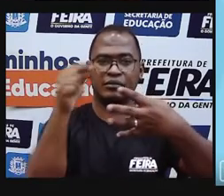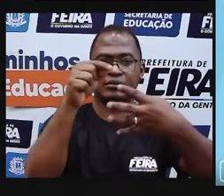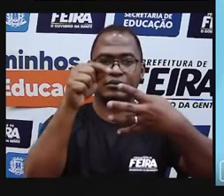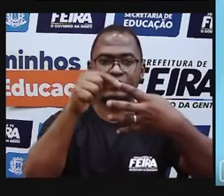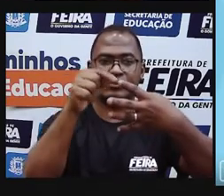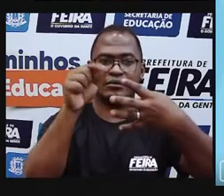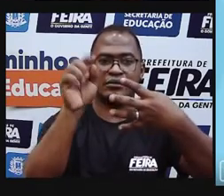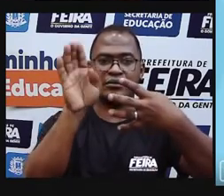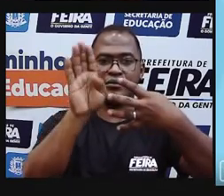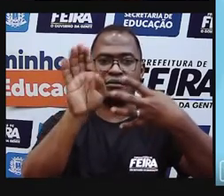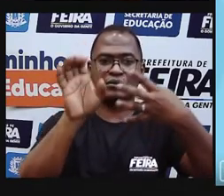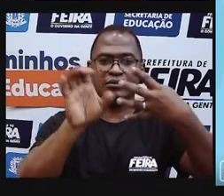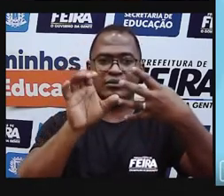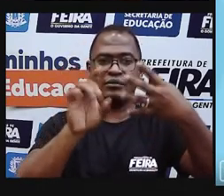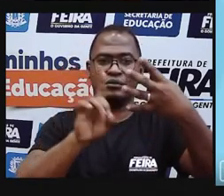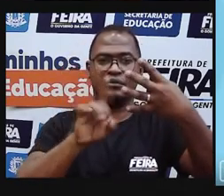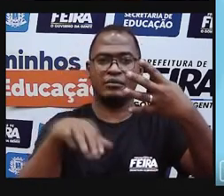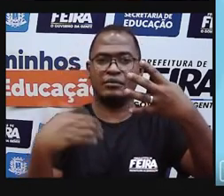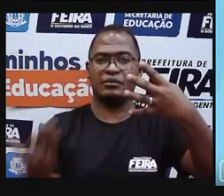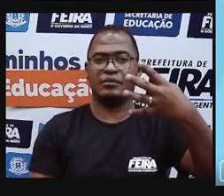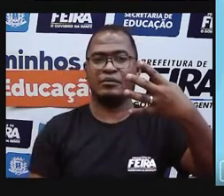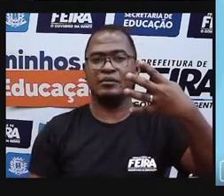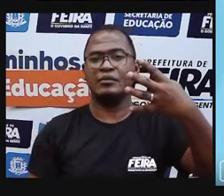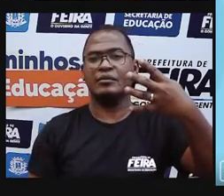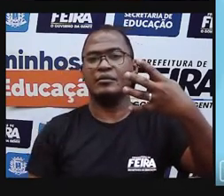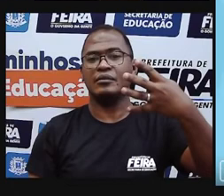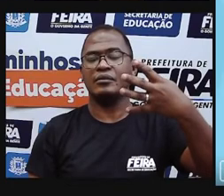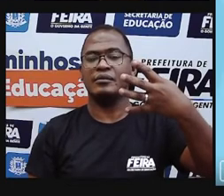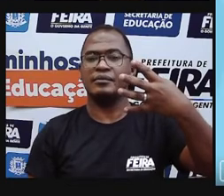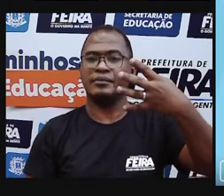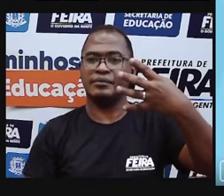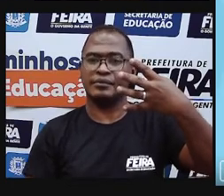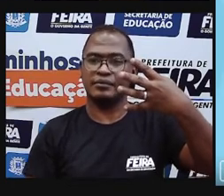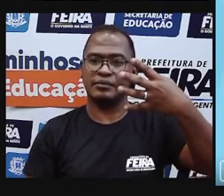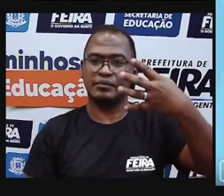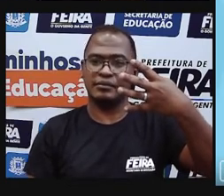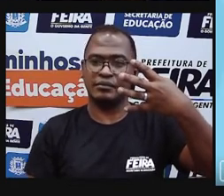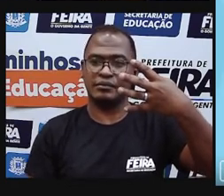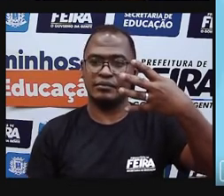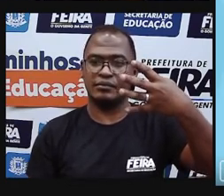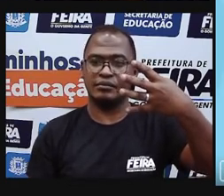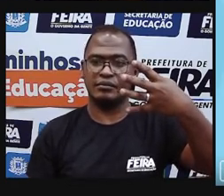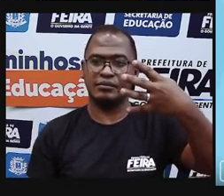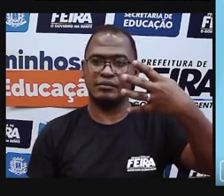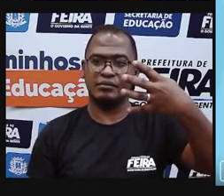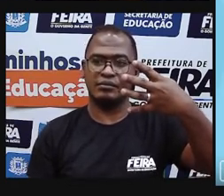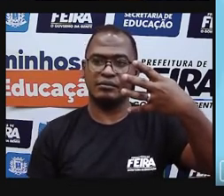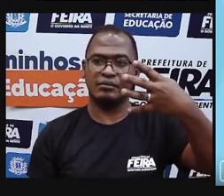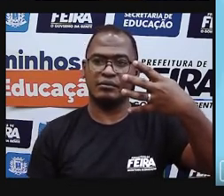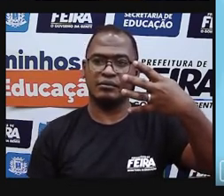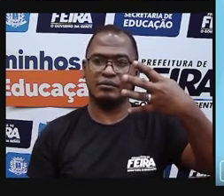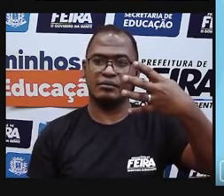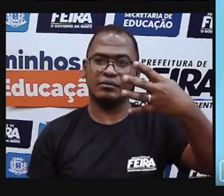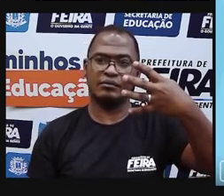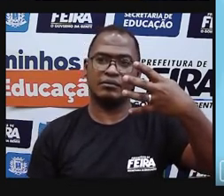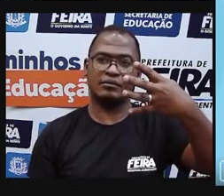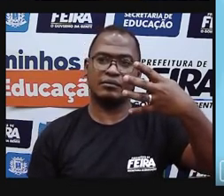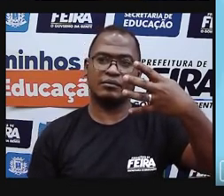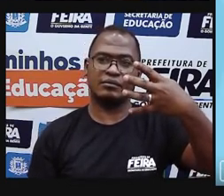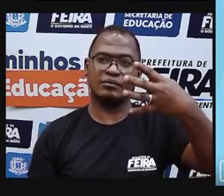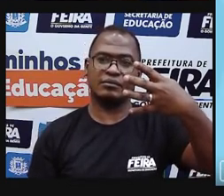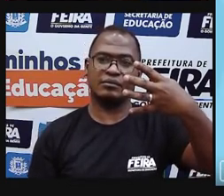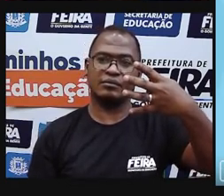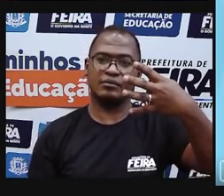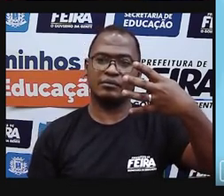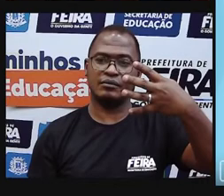Dois mil cento e cinquenta e cinco. Dois mil cento e cinquenta e cinco. É a letra A, nove dezenas?